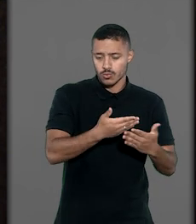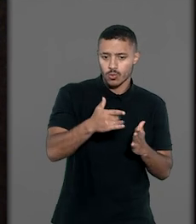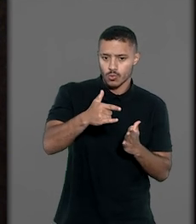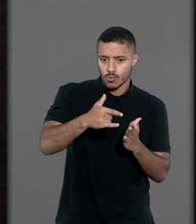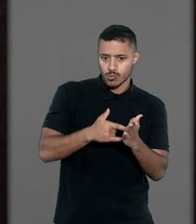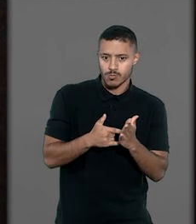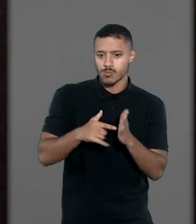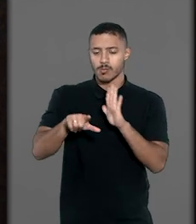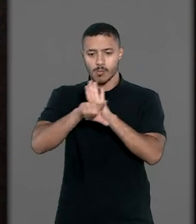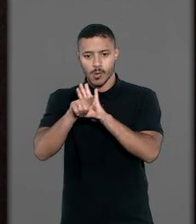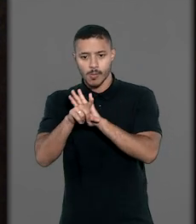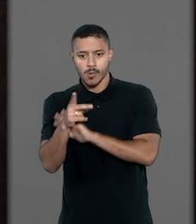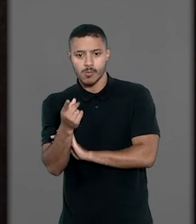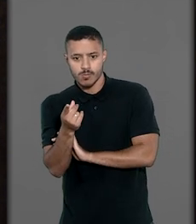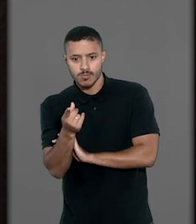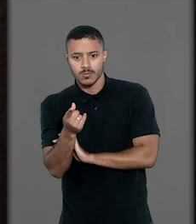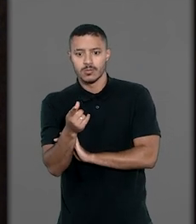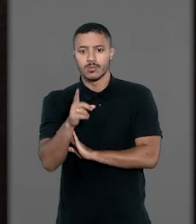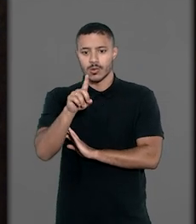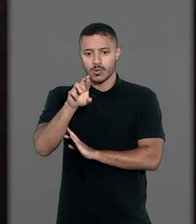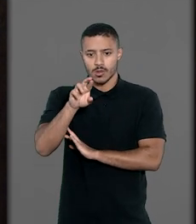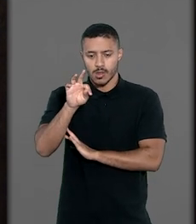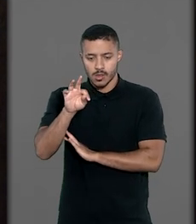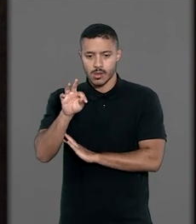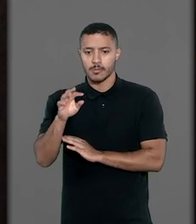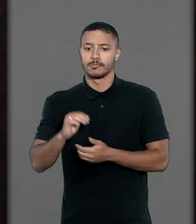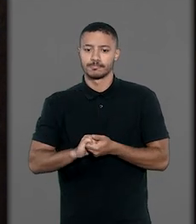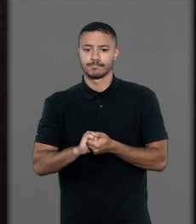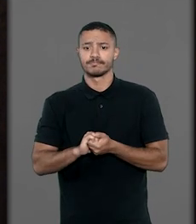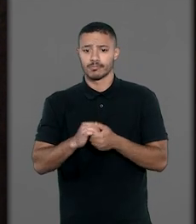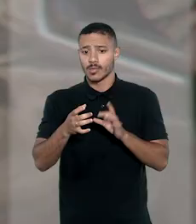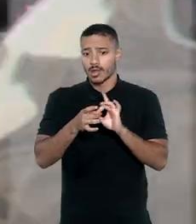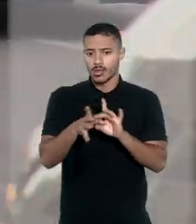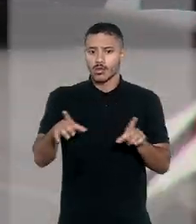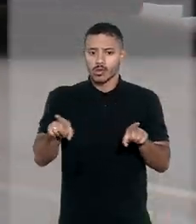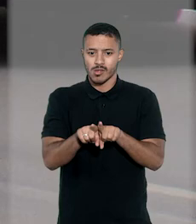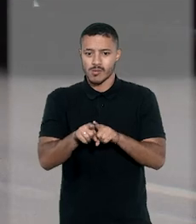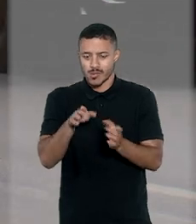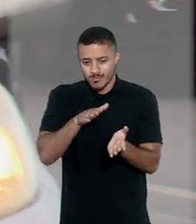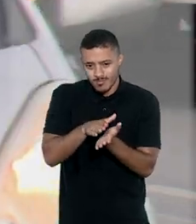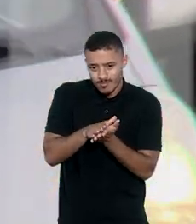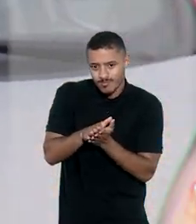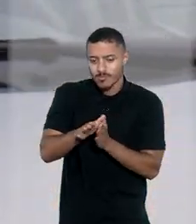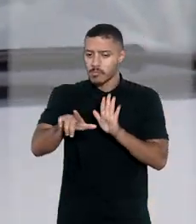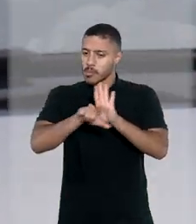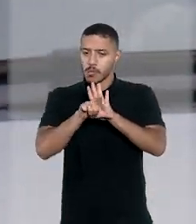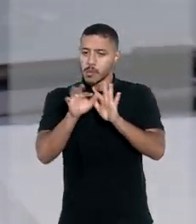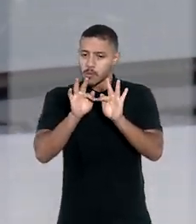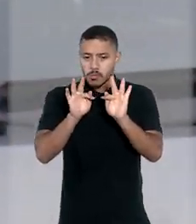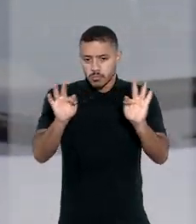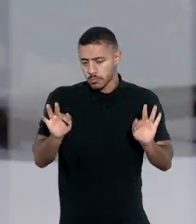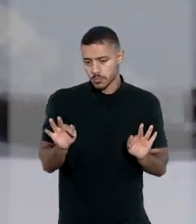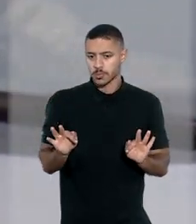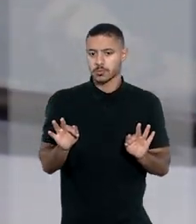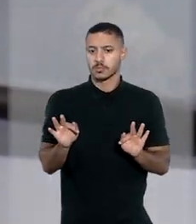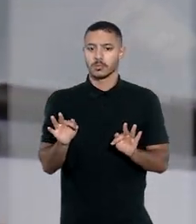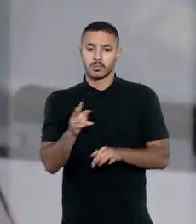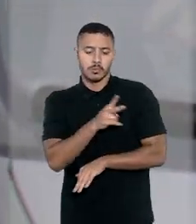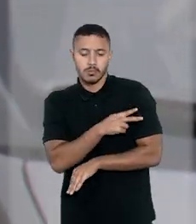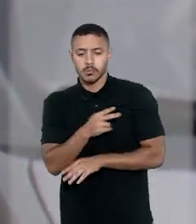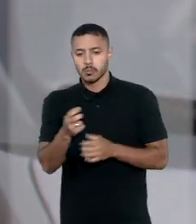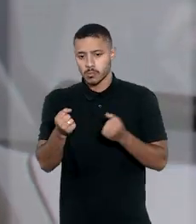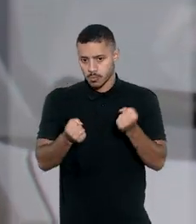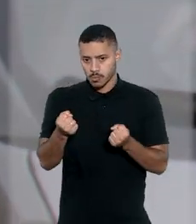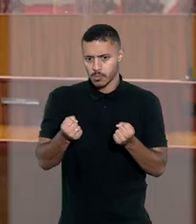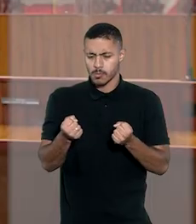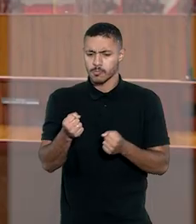tradicional documento emitido em papel moeda pelos detrans estaduais e permitiu a impressão em papel simples pelo próprio